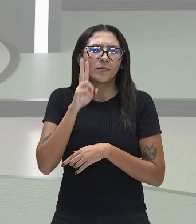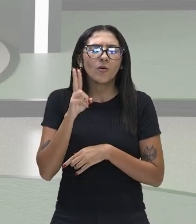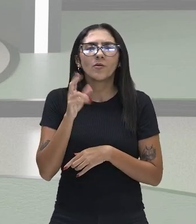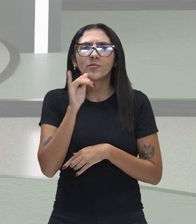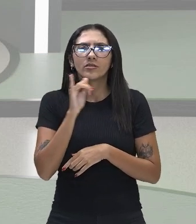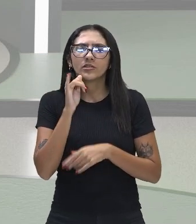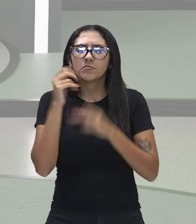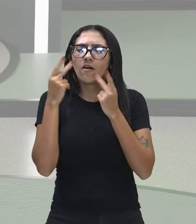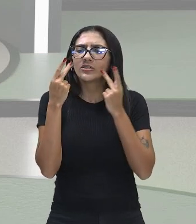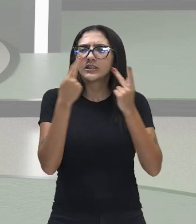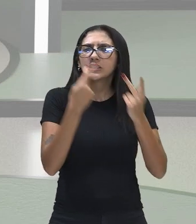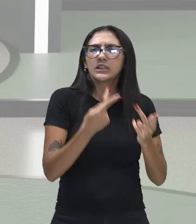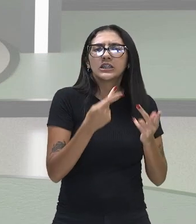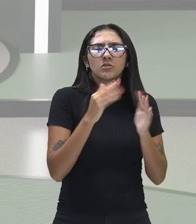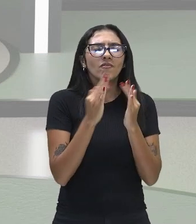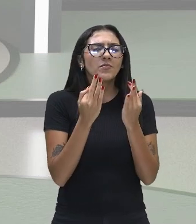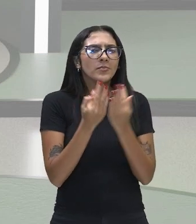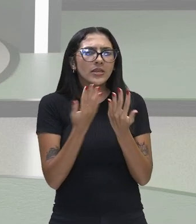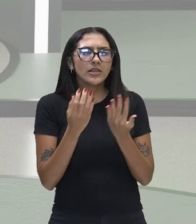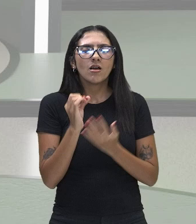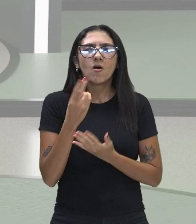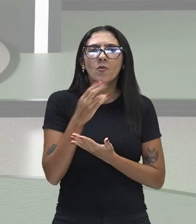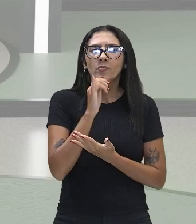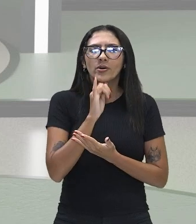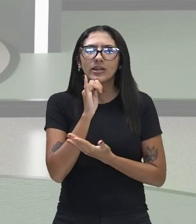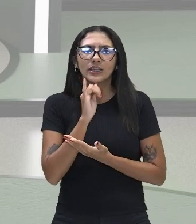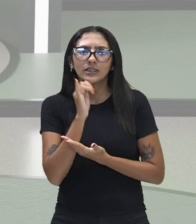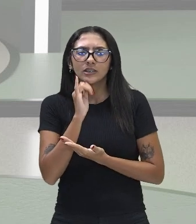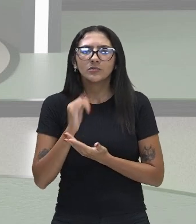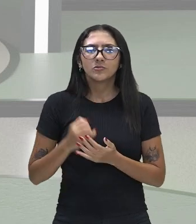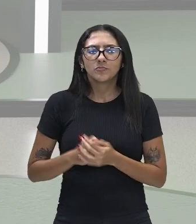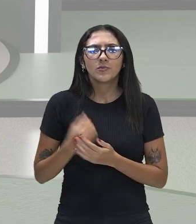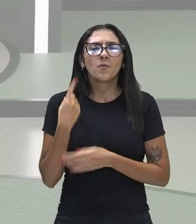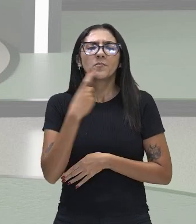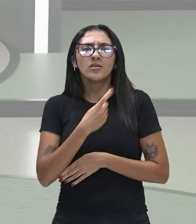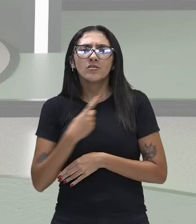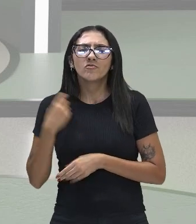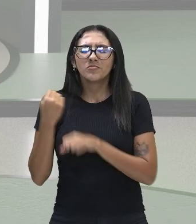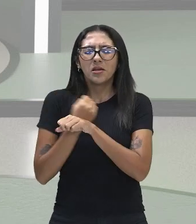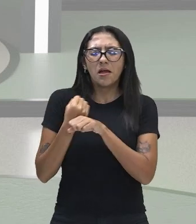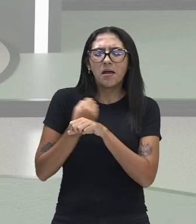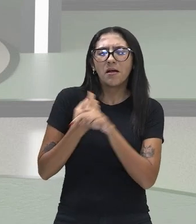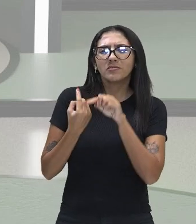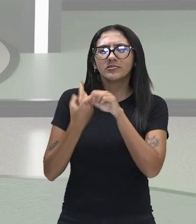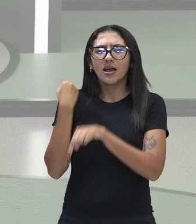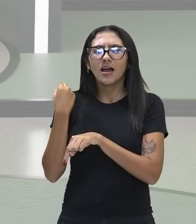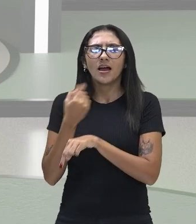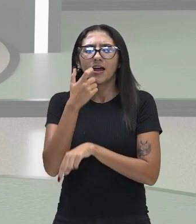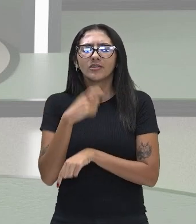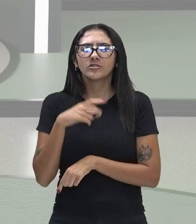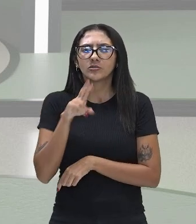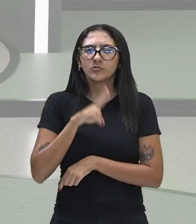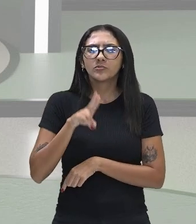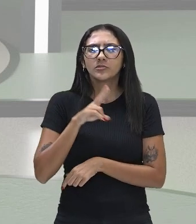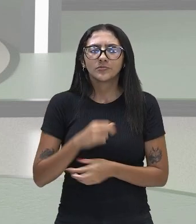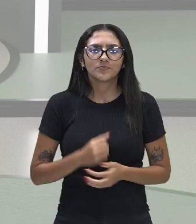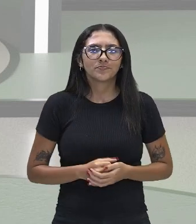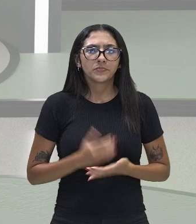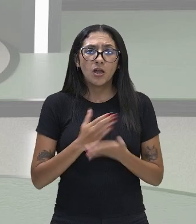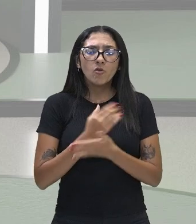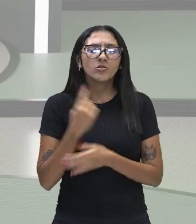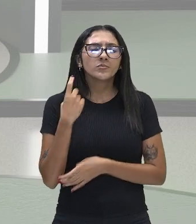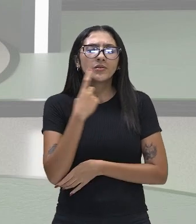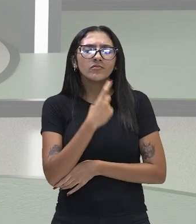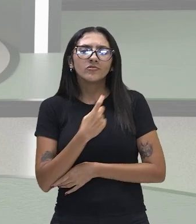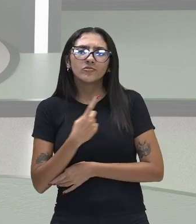parente ou um perfume que eu usava, por exemplo, no tempo da escola. Tem certos perfumes que eu usava no tempo que eu era criança e